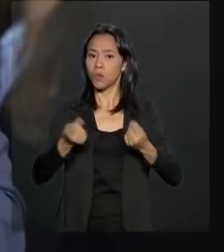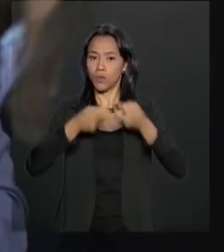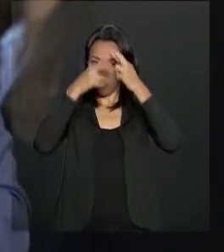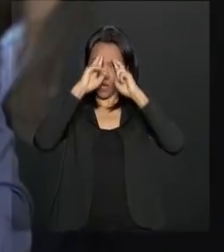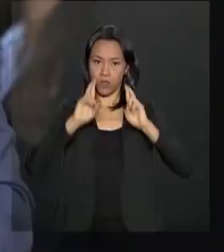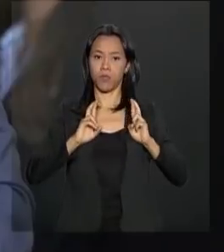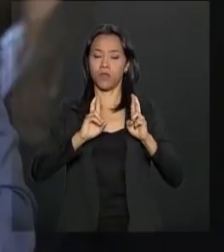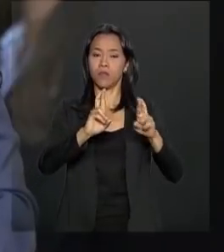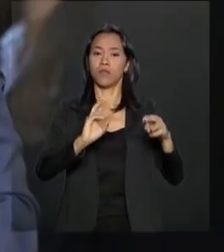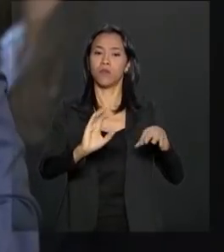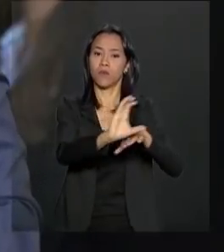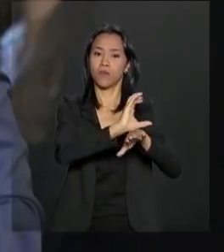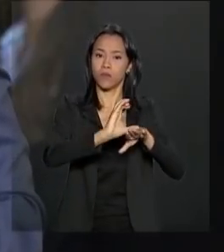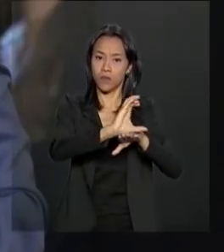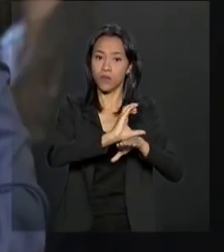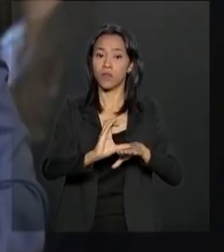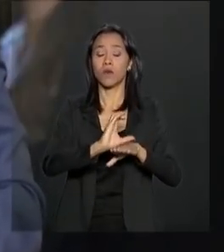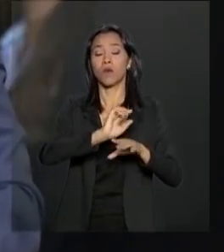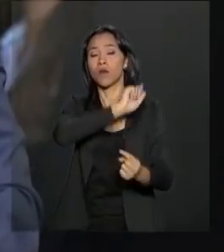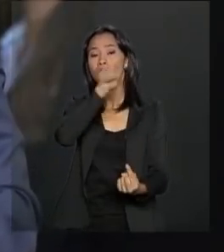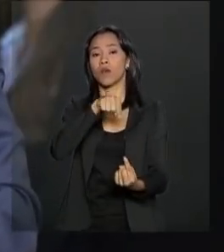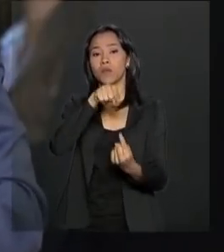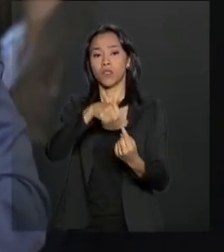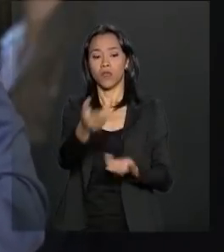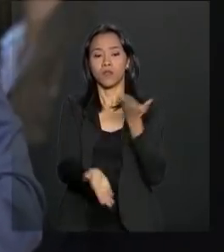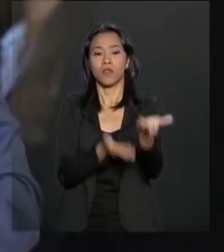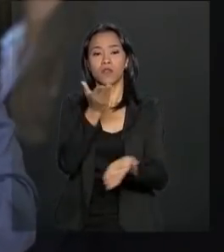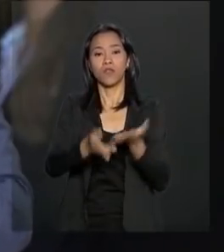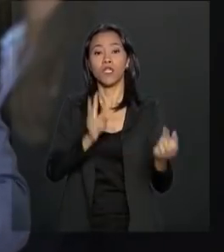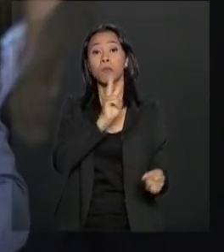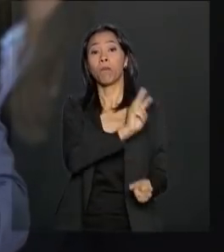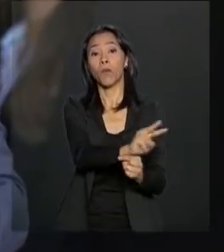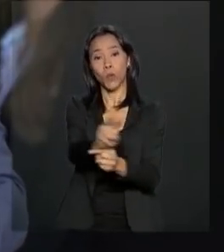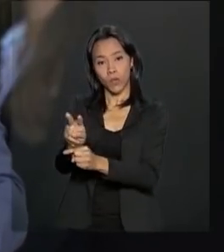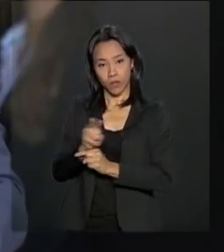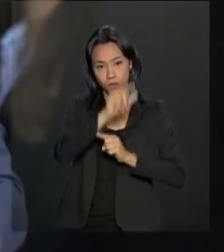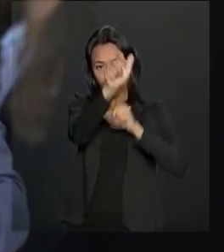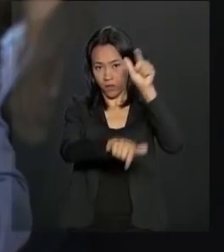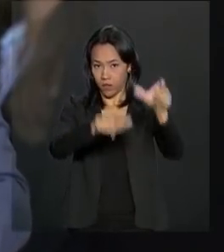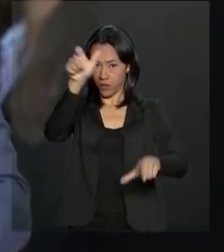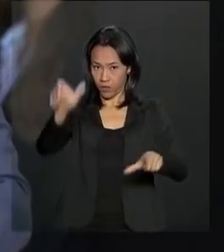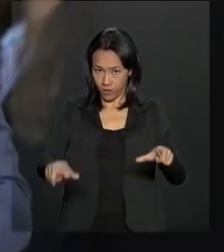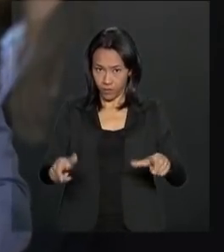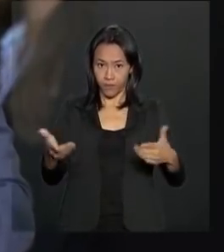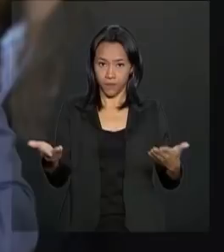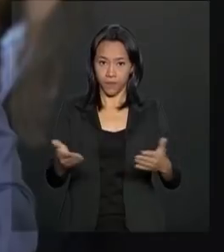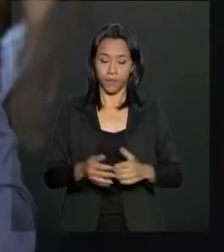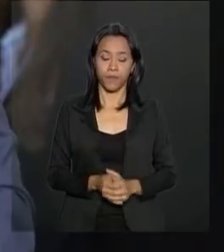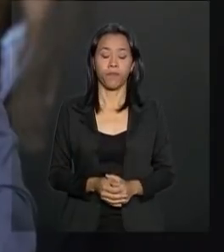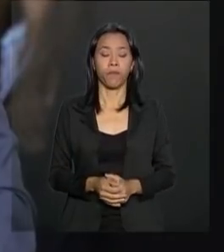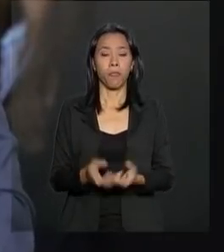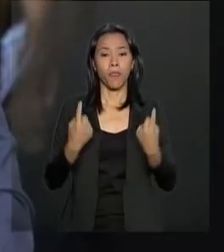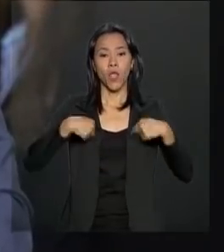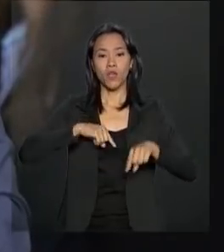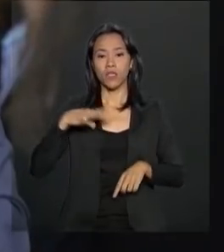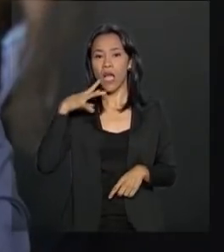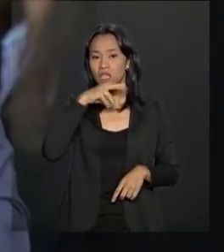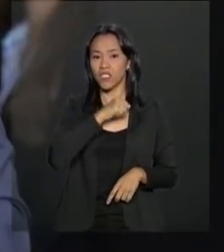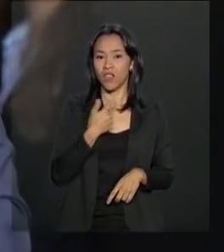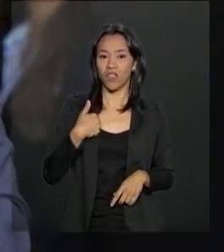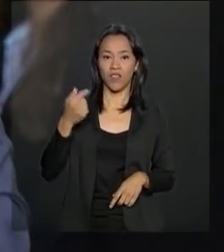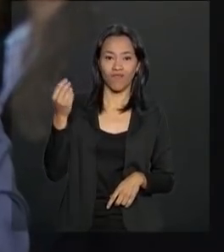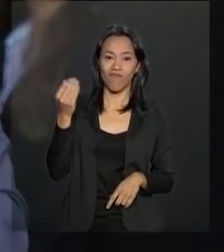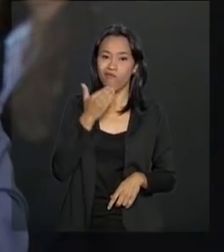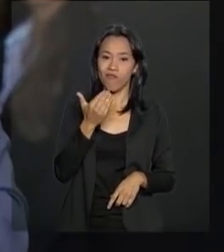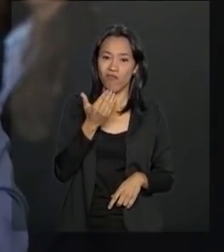de Direito para servir e proteger o cidadão. Não podemos nos achar impotentes